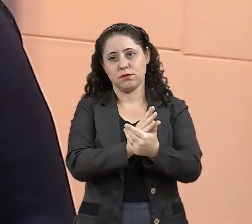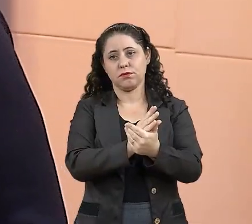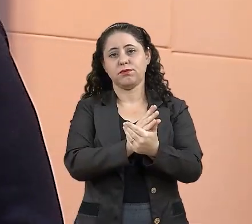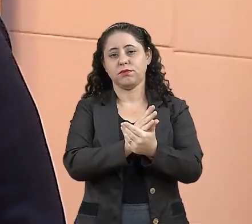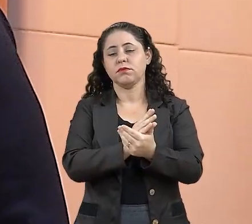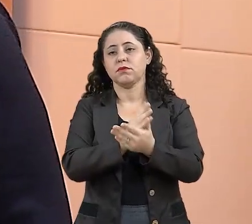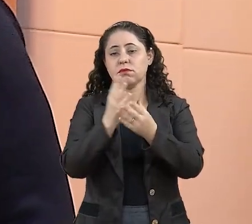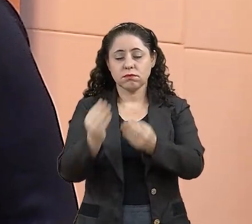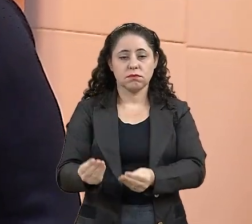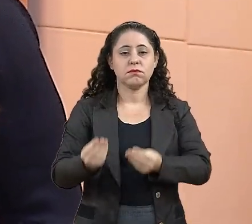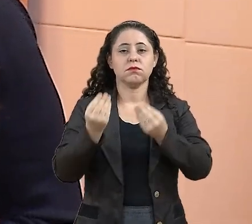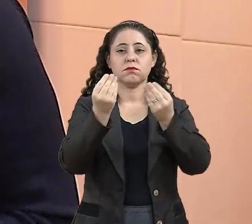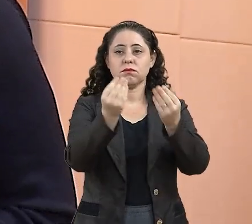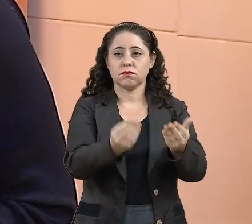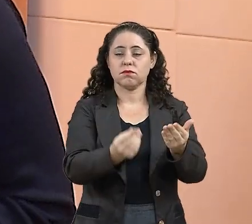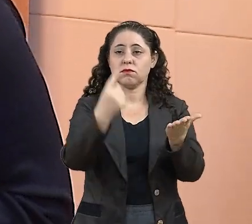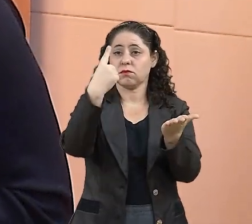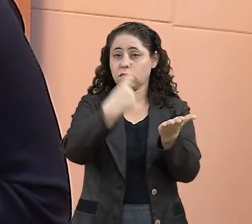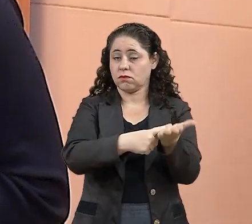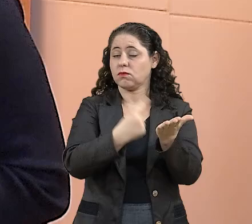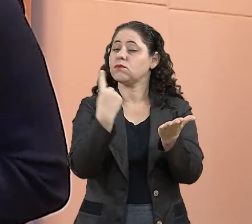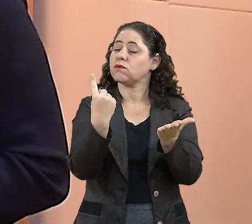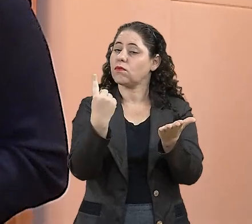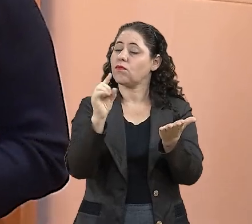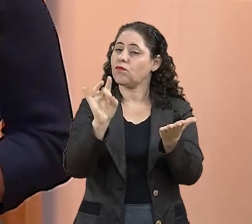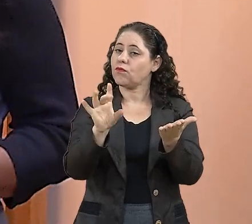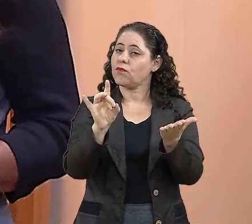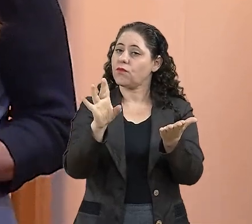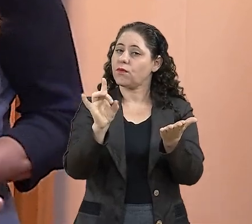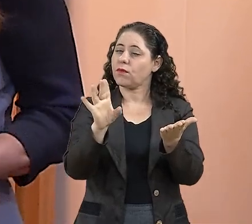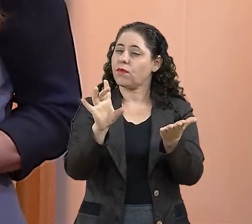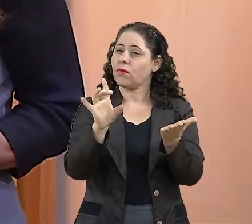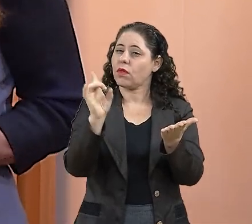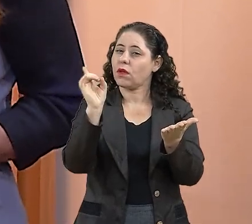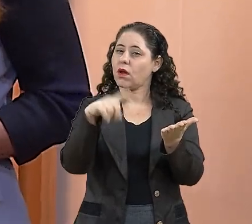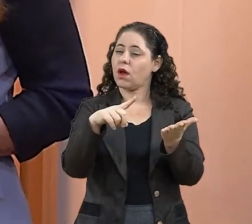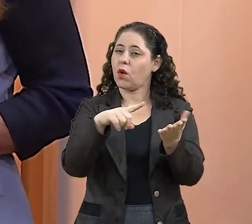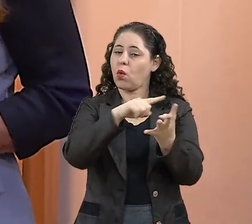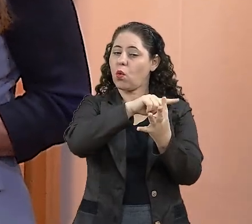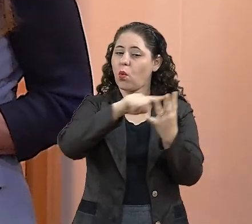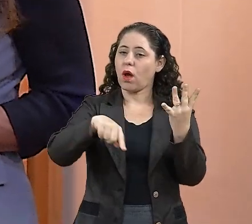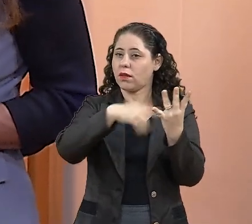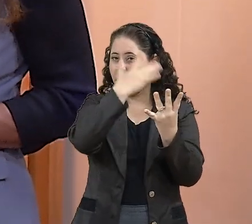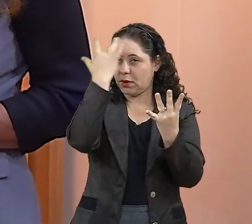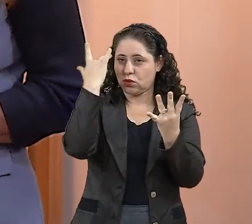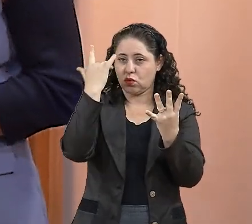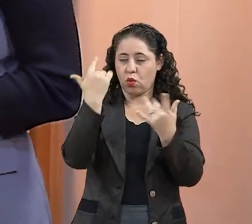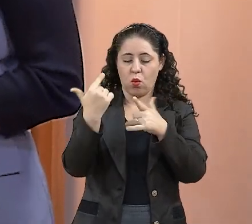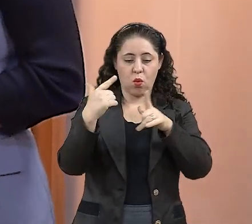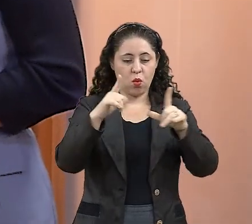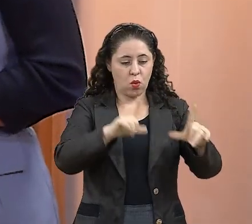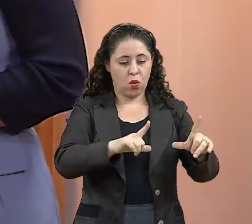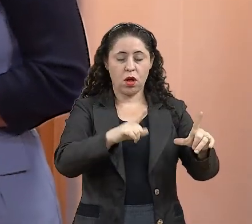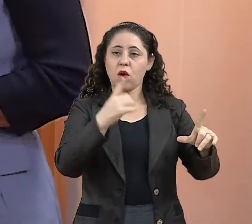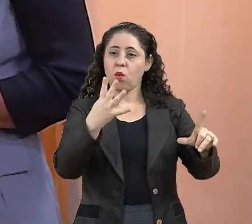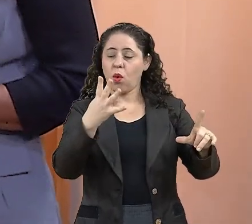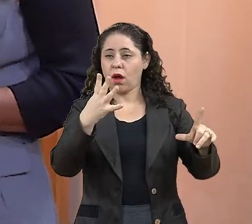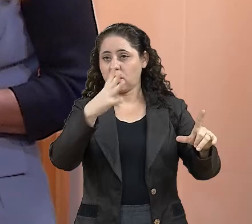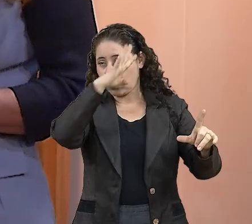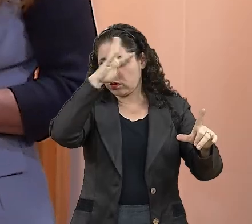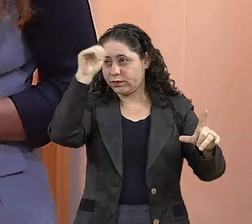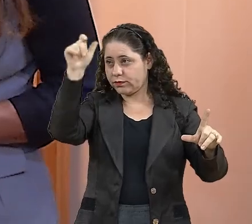entregues numa data só, e são quatro personalidades com o título e quatro com a comenda.